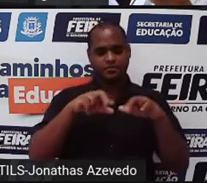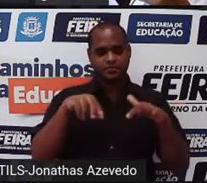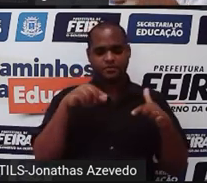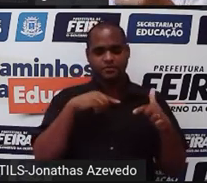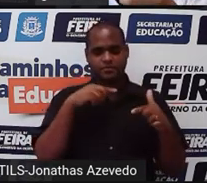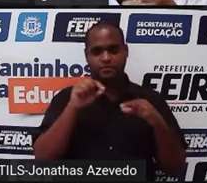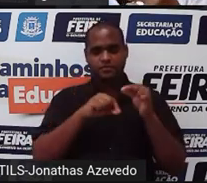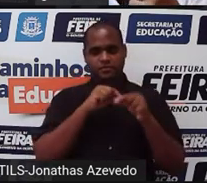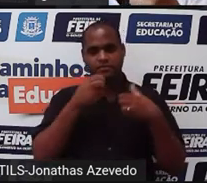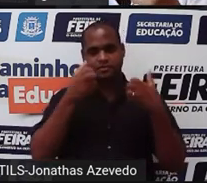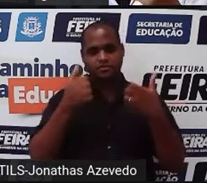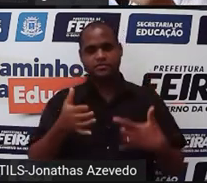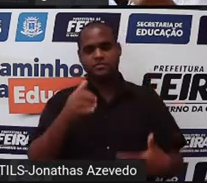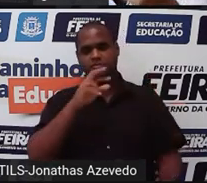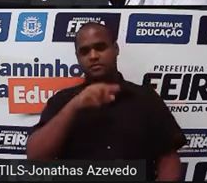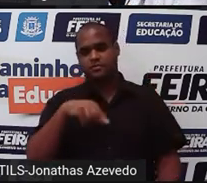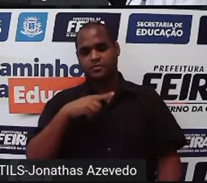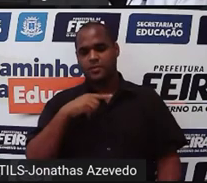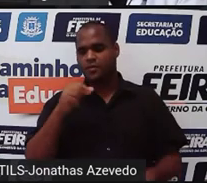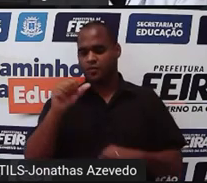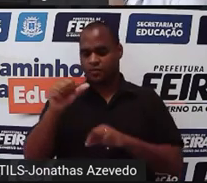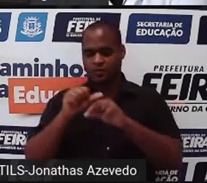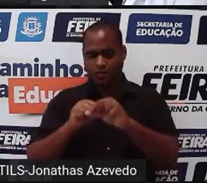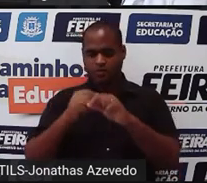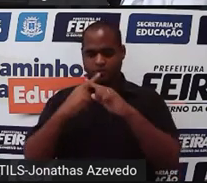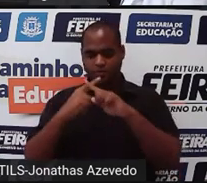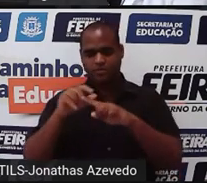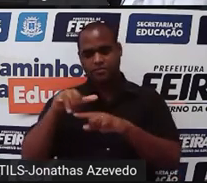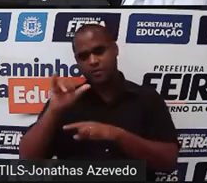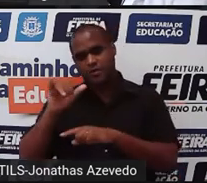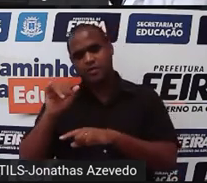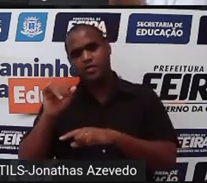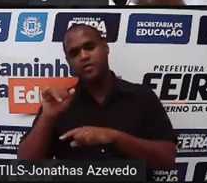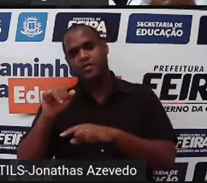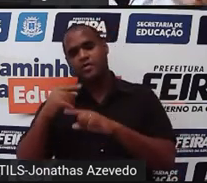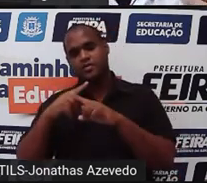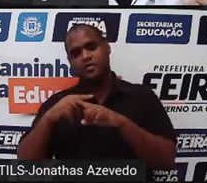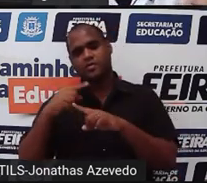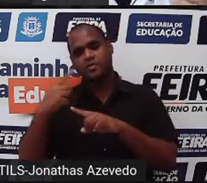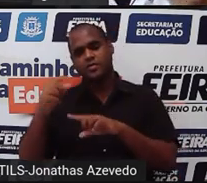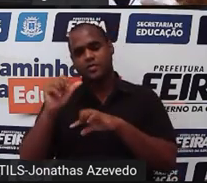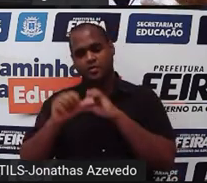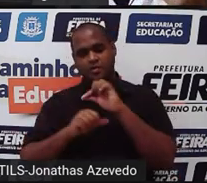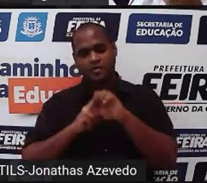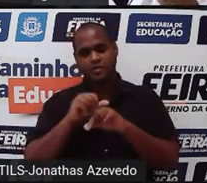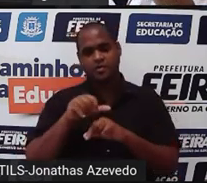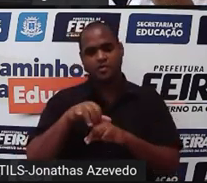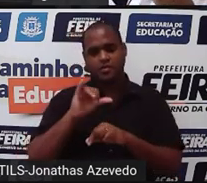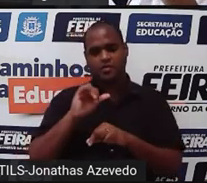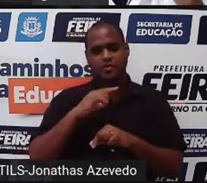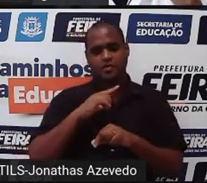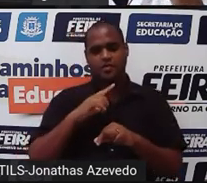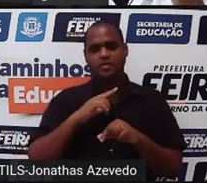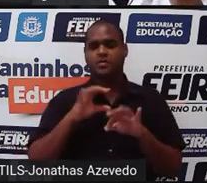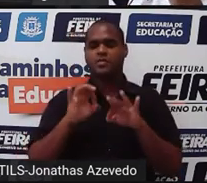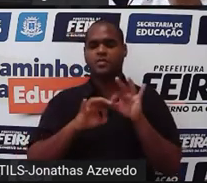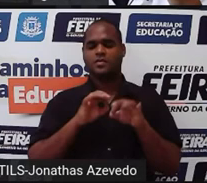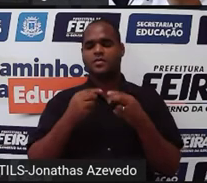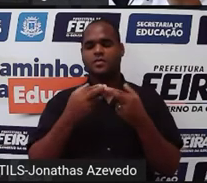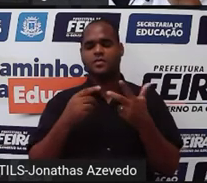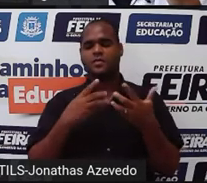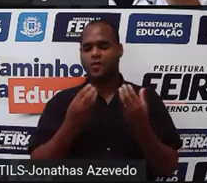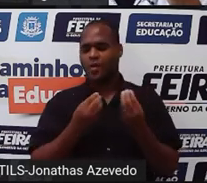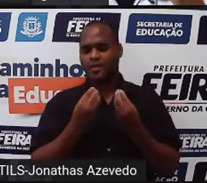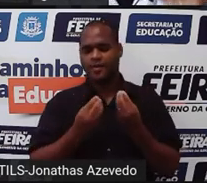ali do 1 e 6 eu troco o x por 1 y por 6 faço umas contas e vejo se vai dar certo como o